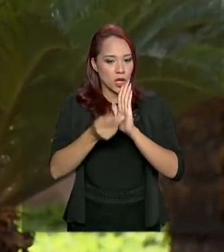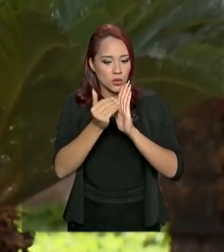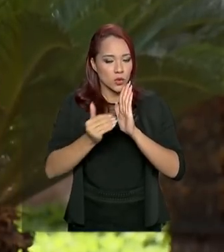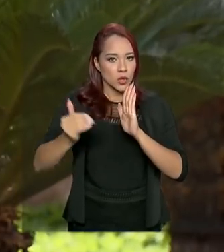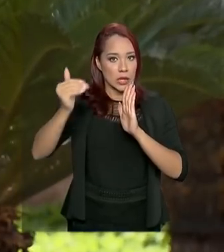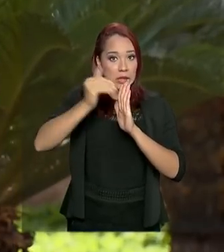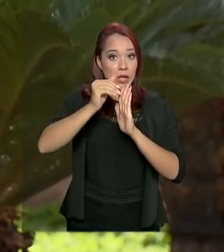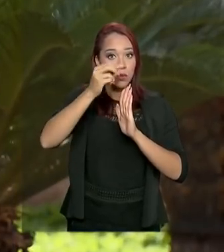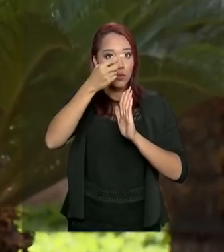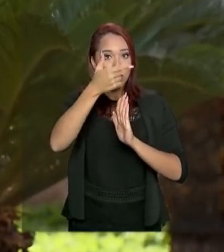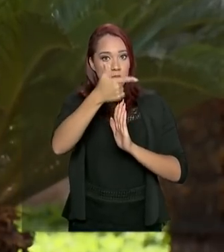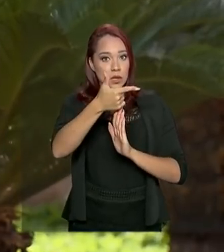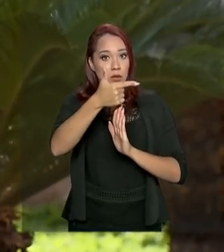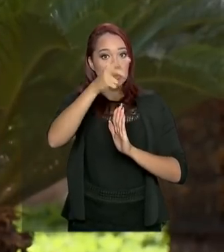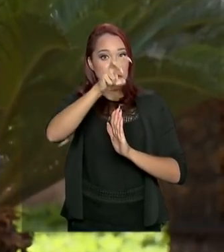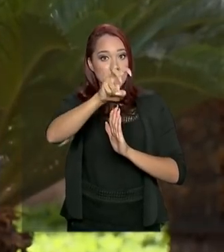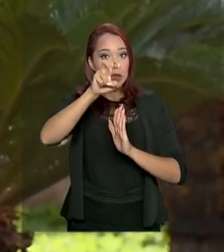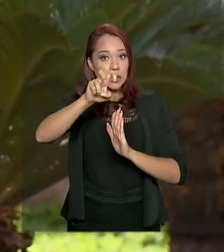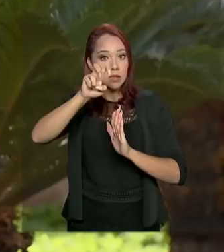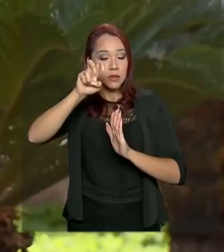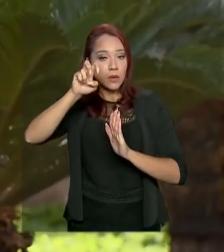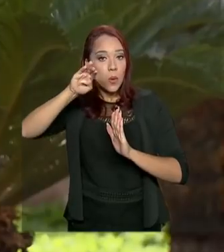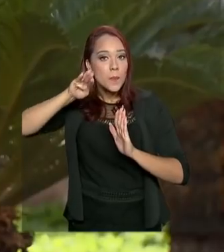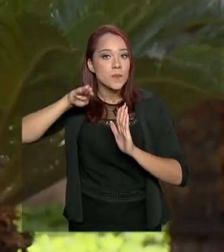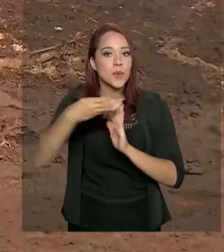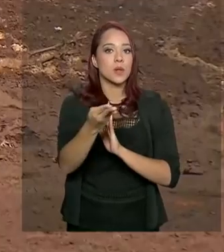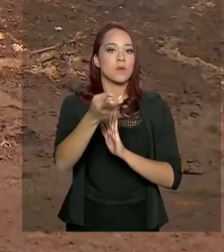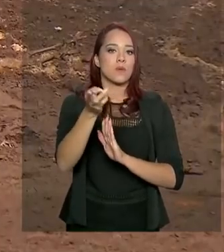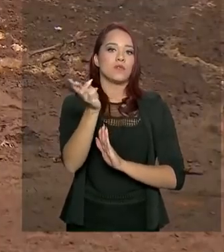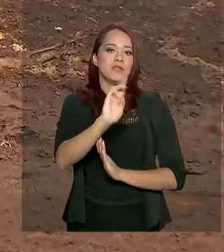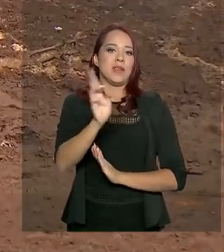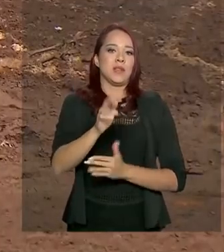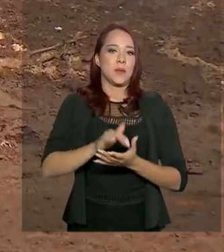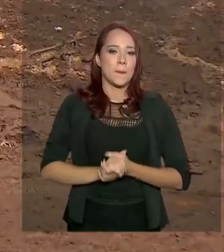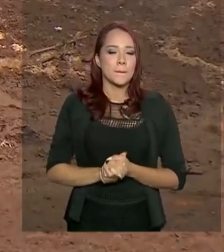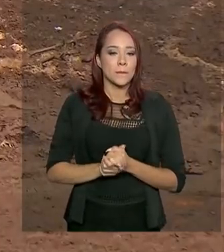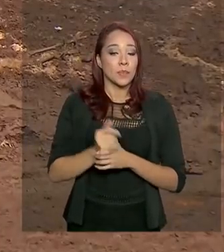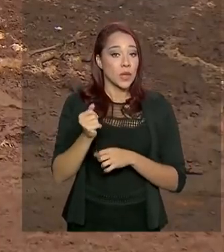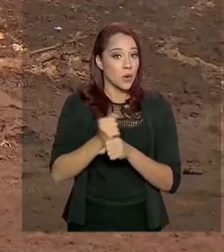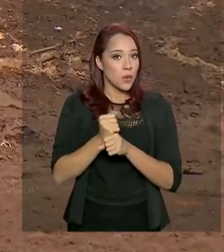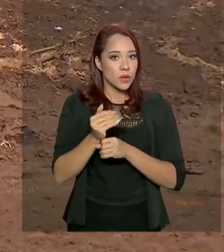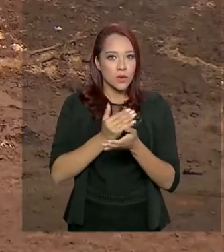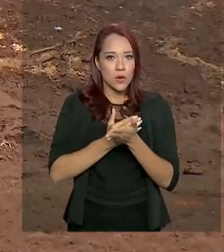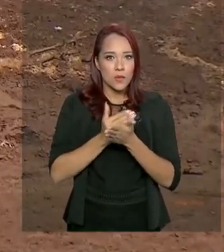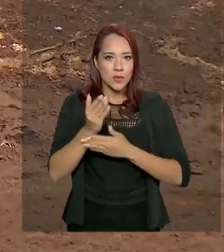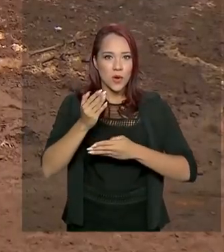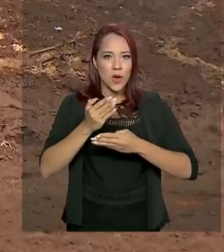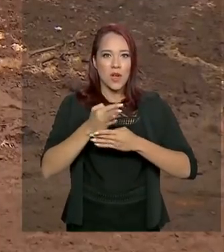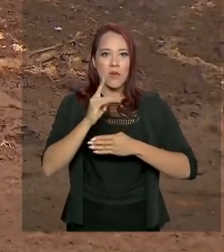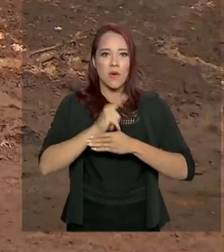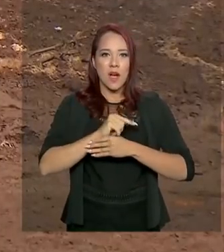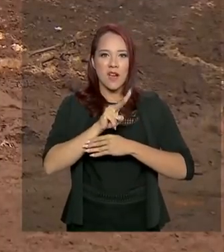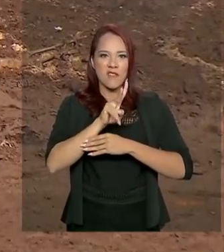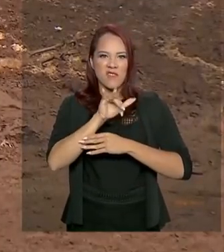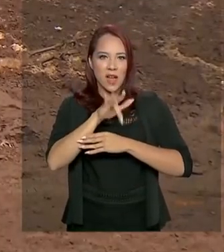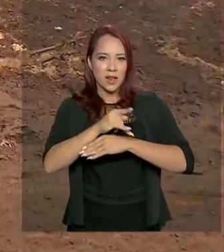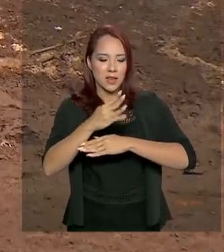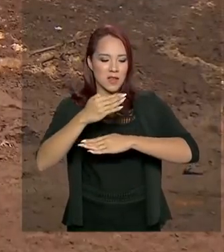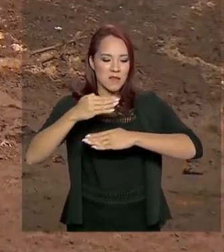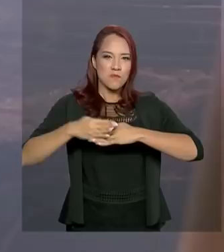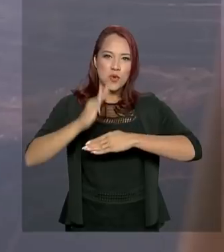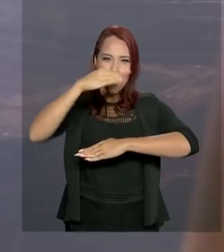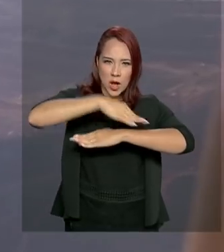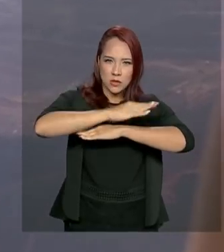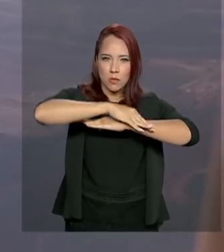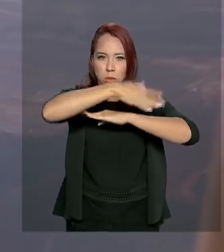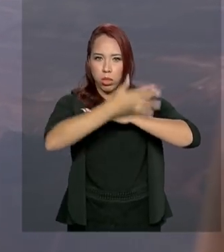255 milhões. E o ano que começou com o rompimento da barragem da Vale, em Brumadinho, Minas